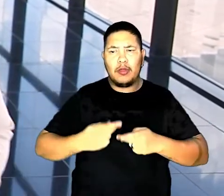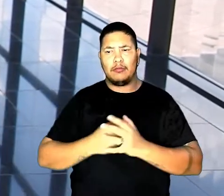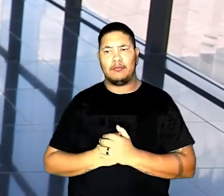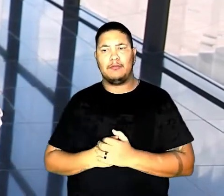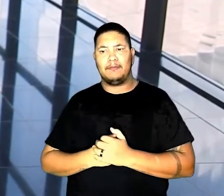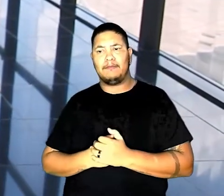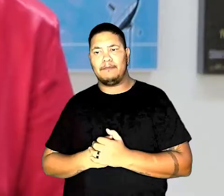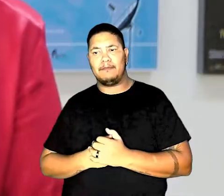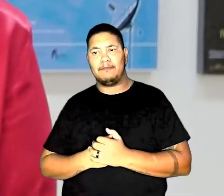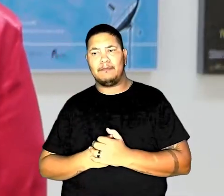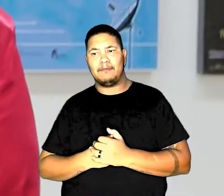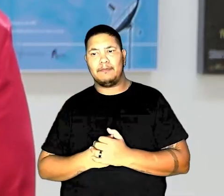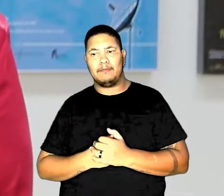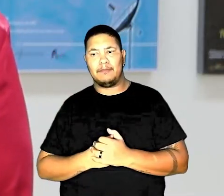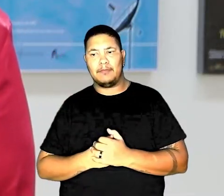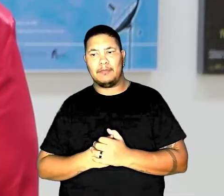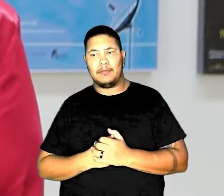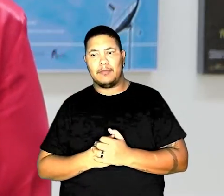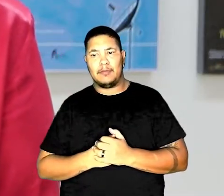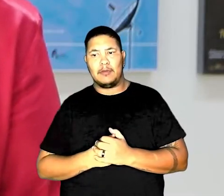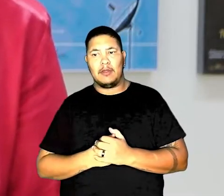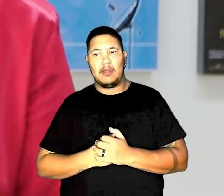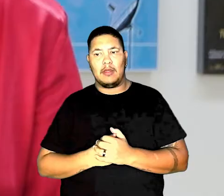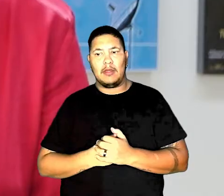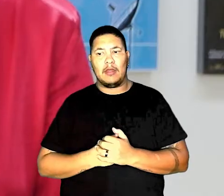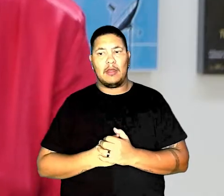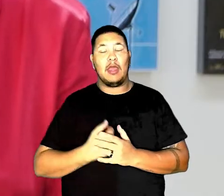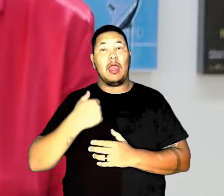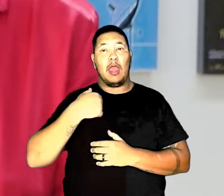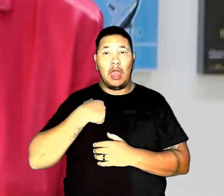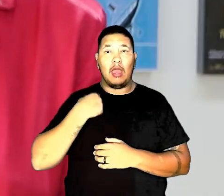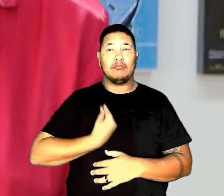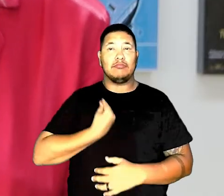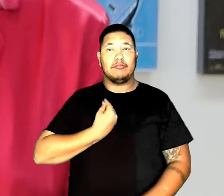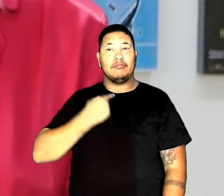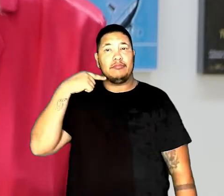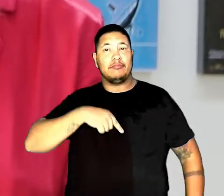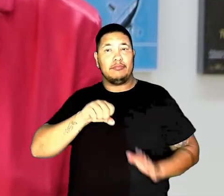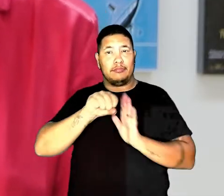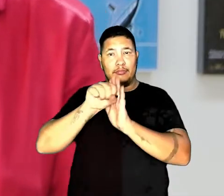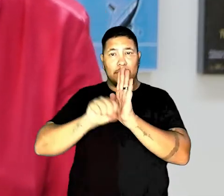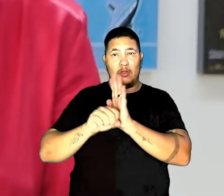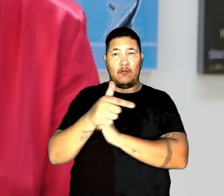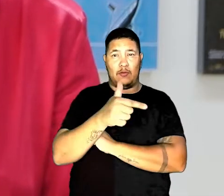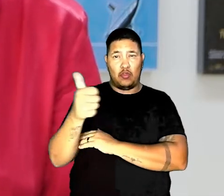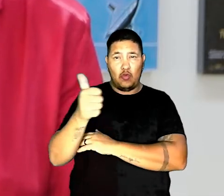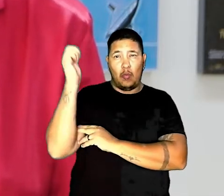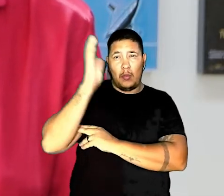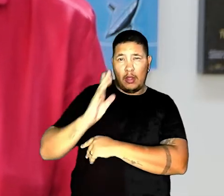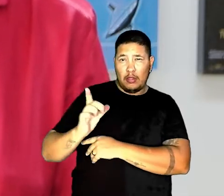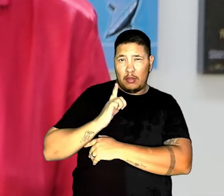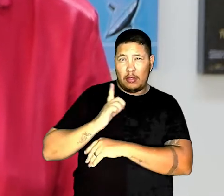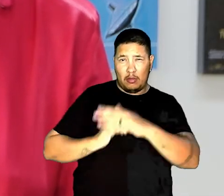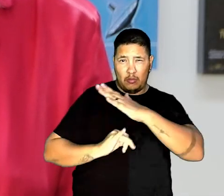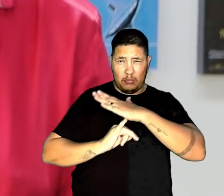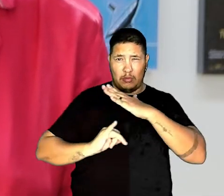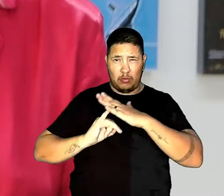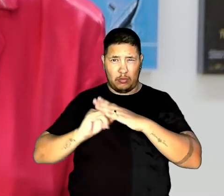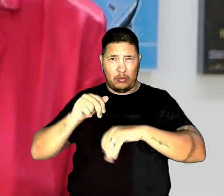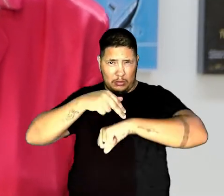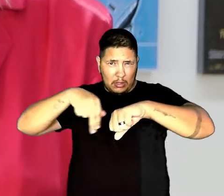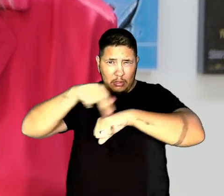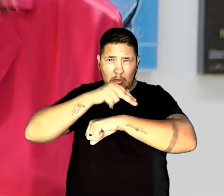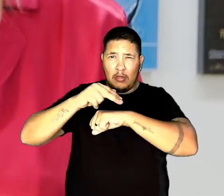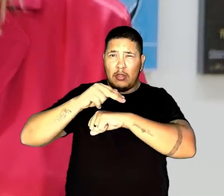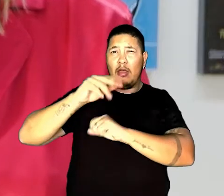direitos humanos. E é muito interessante que, no século XXI, o Brasil ainda não tenha uma instituição